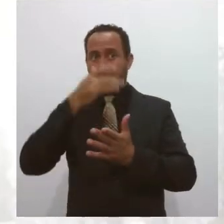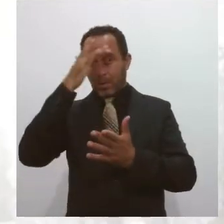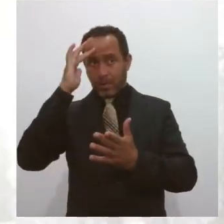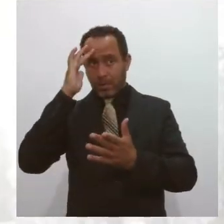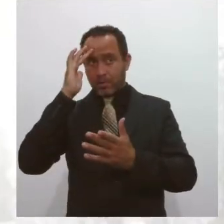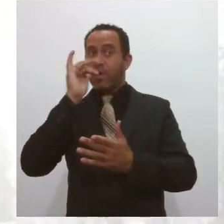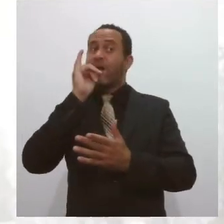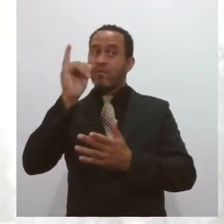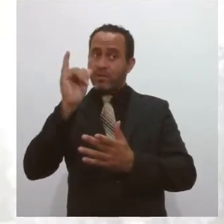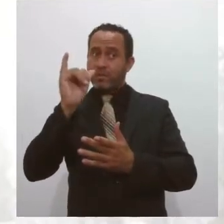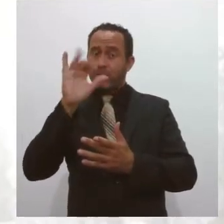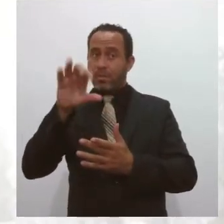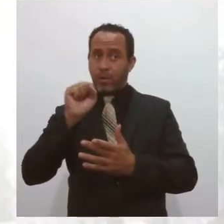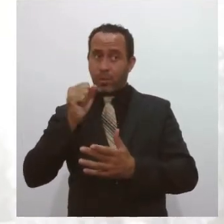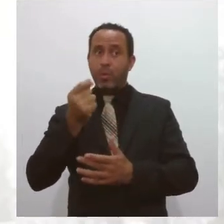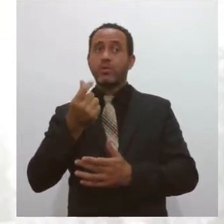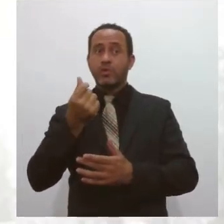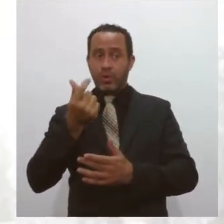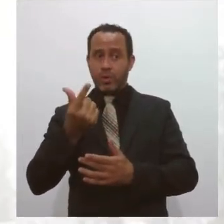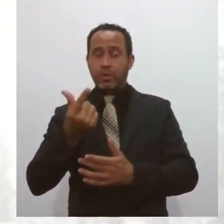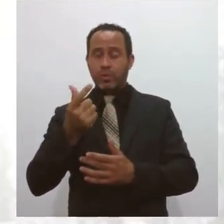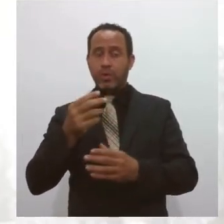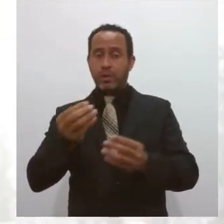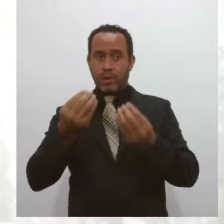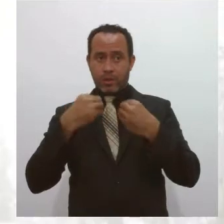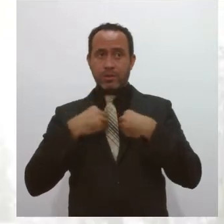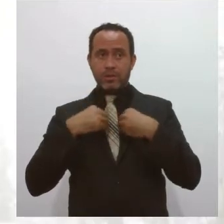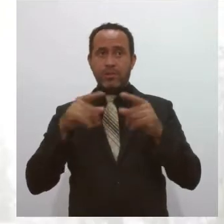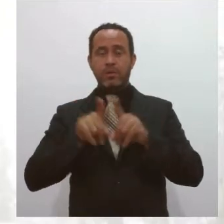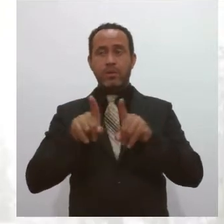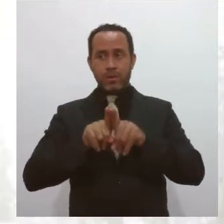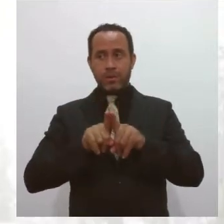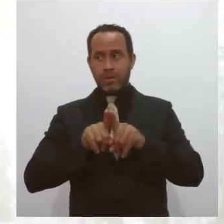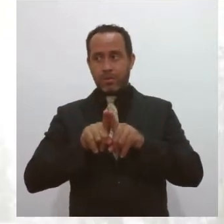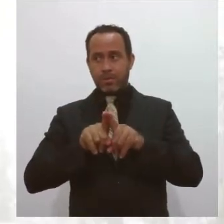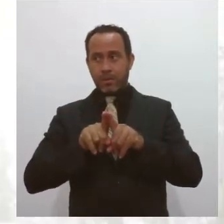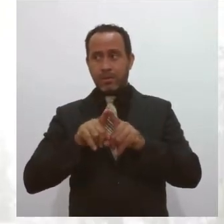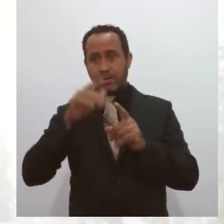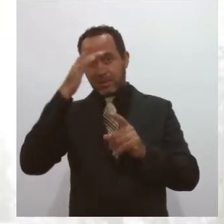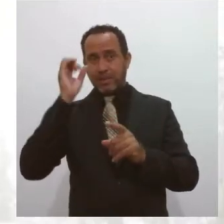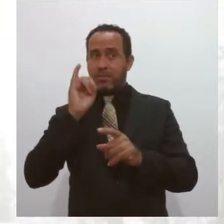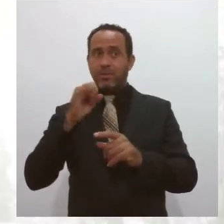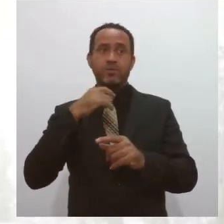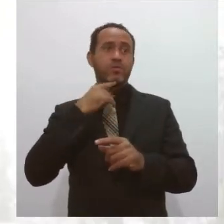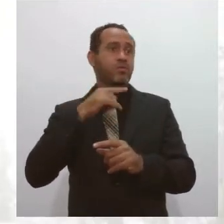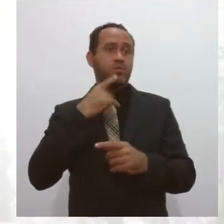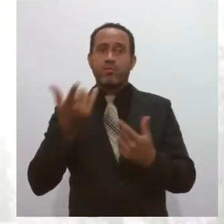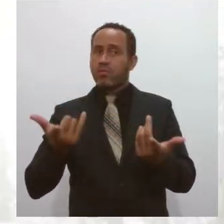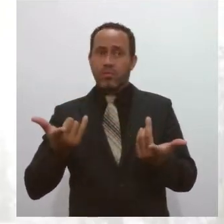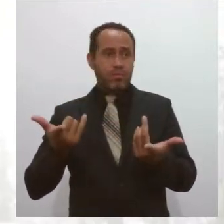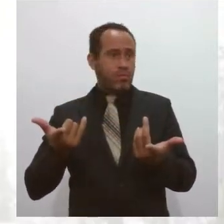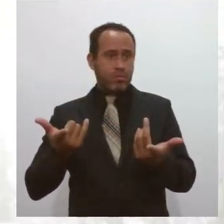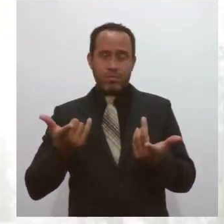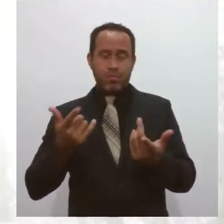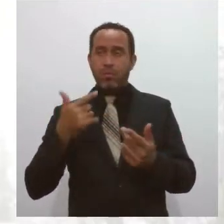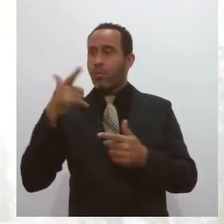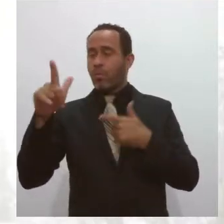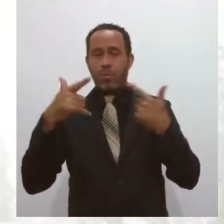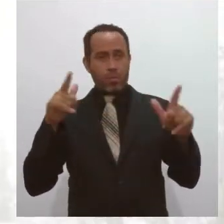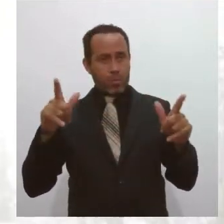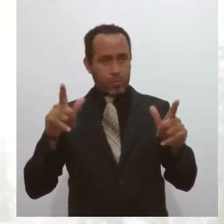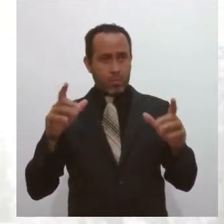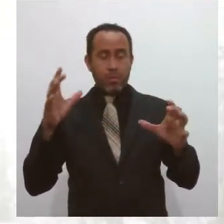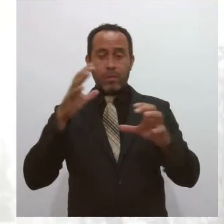esse valor que ele recebeu e que é um rendimento tributável. Se o contribuinte não recebeu outros rendimentos tributáveis que